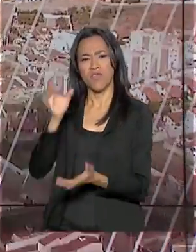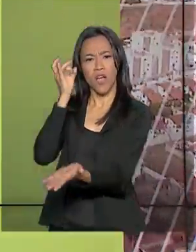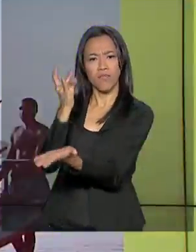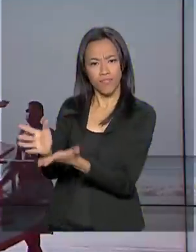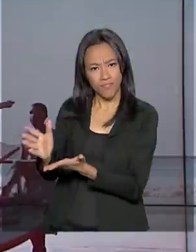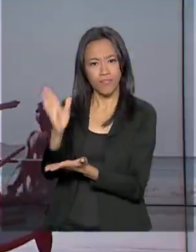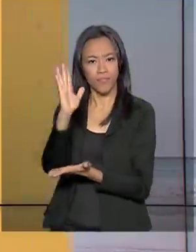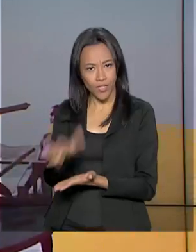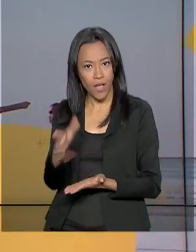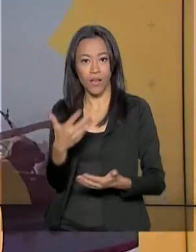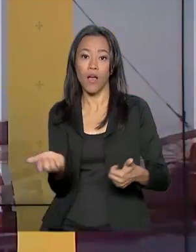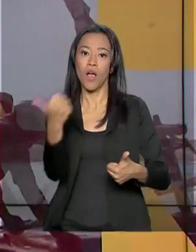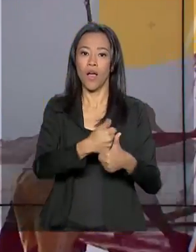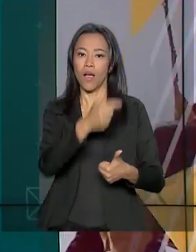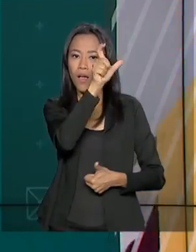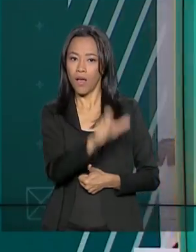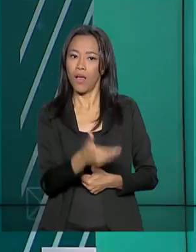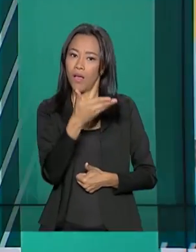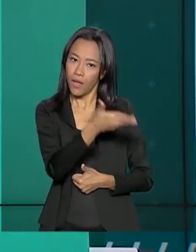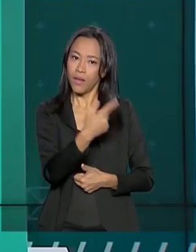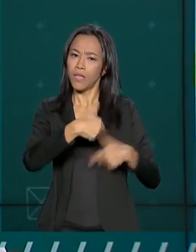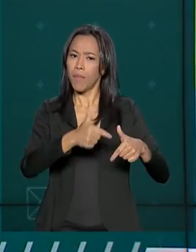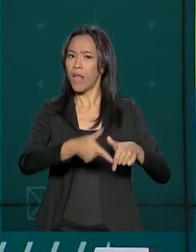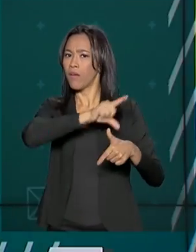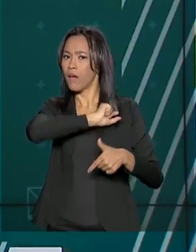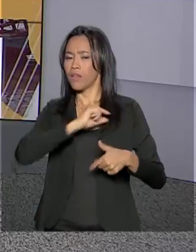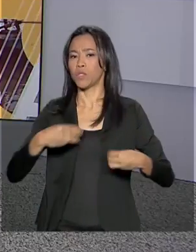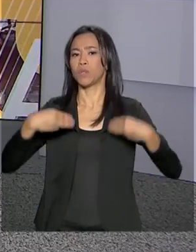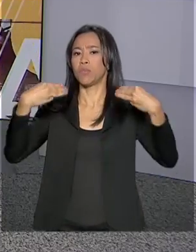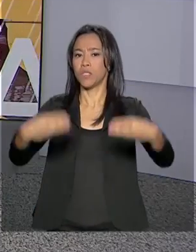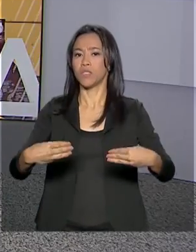adjunto de desestatização do Ministério da Economia.